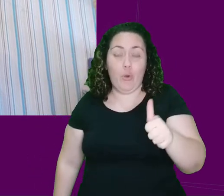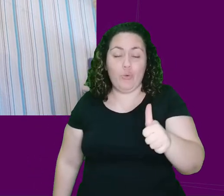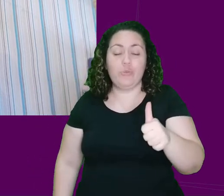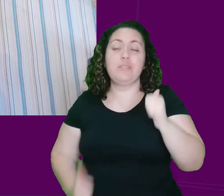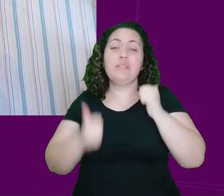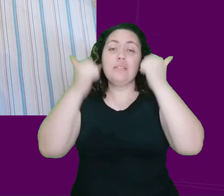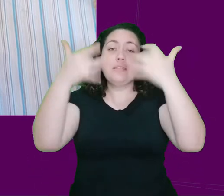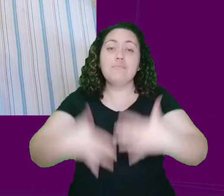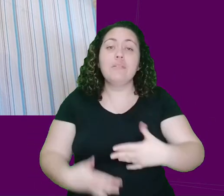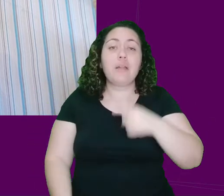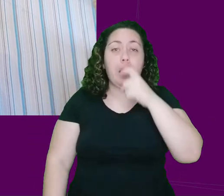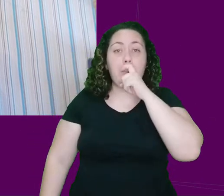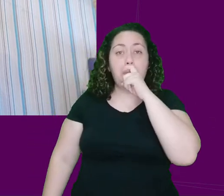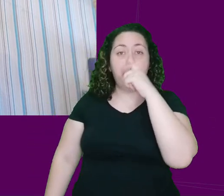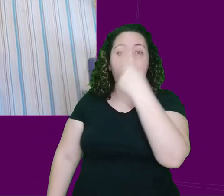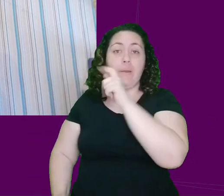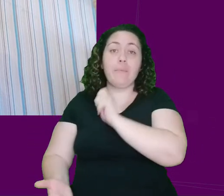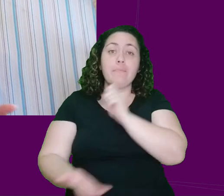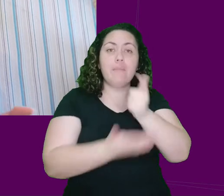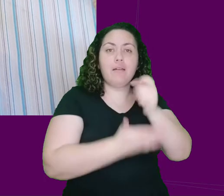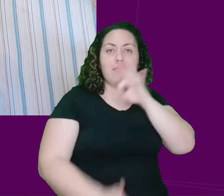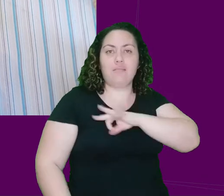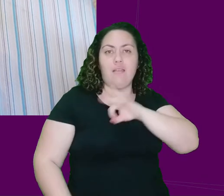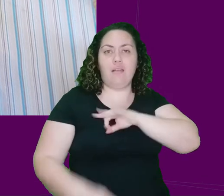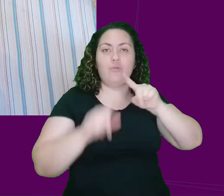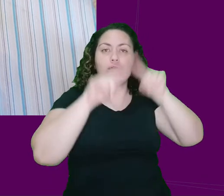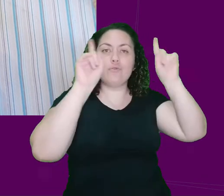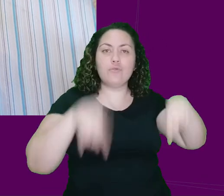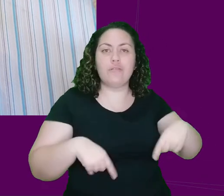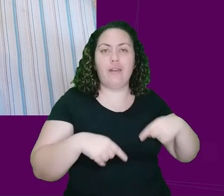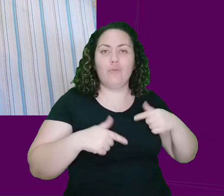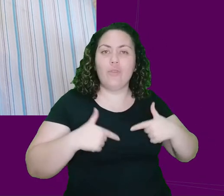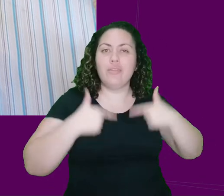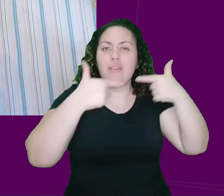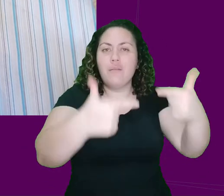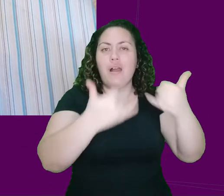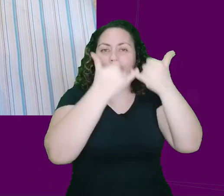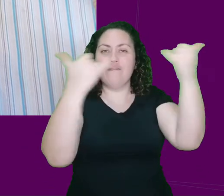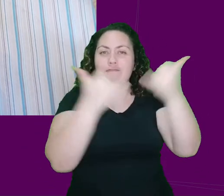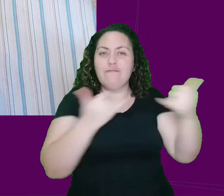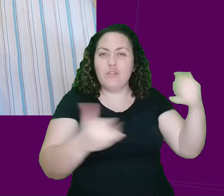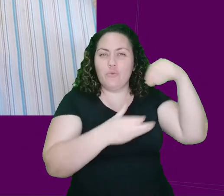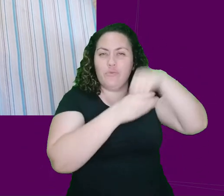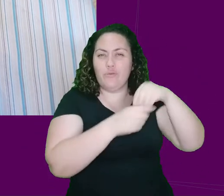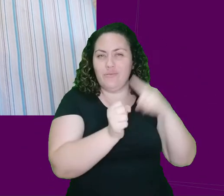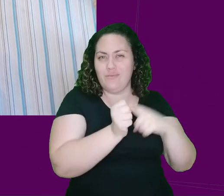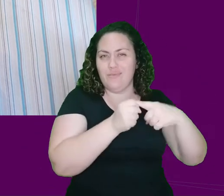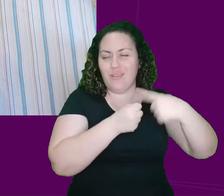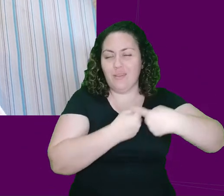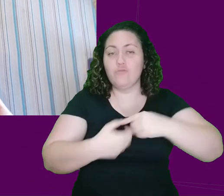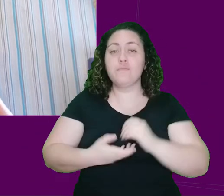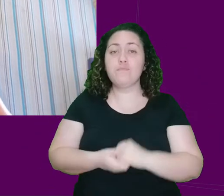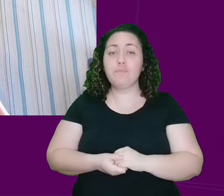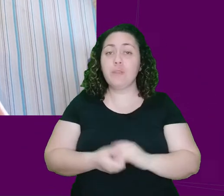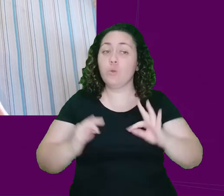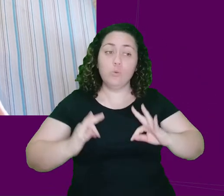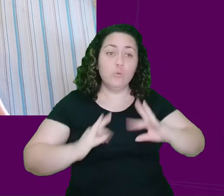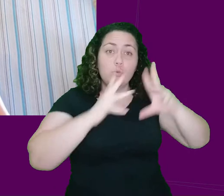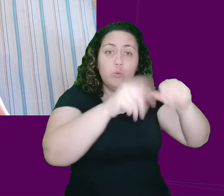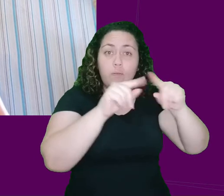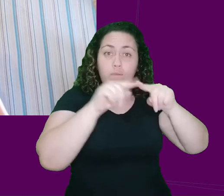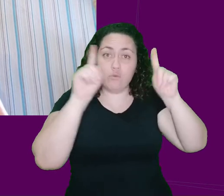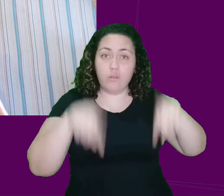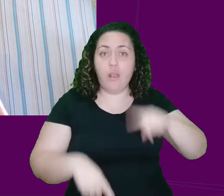em que o pai dela pagava os salários dos funcionários que trabalhavam para ele, que faziam a fiação na cidade. Esses funcionários eram todos